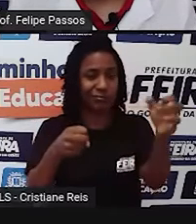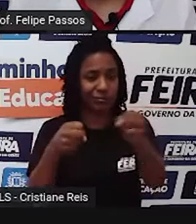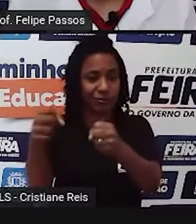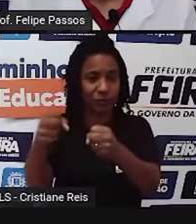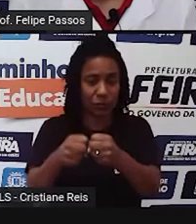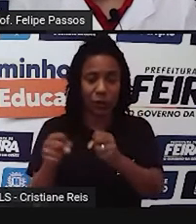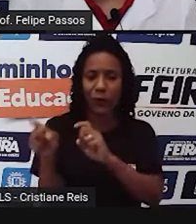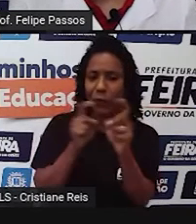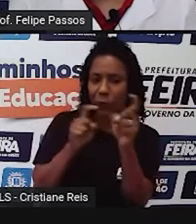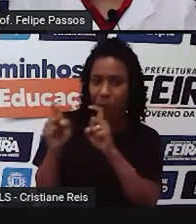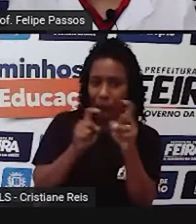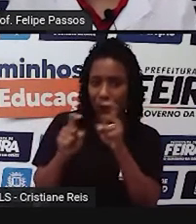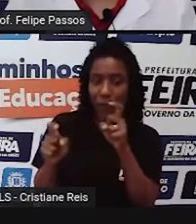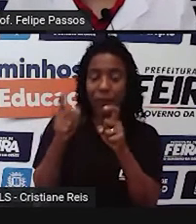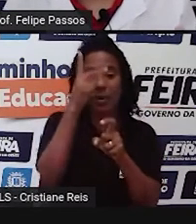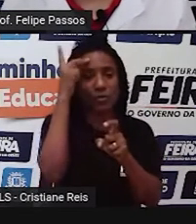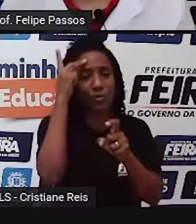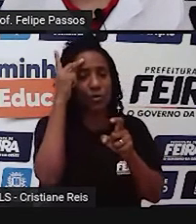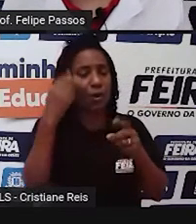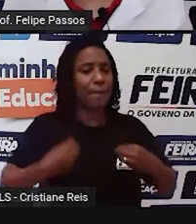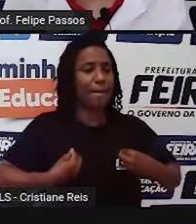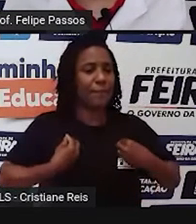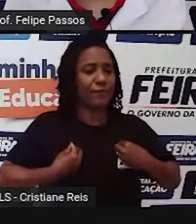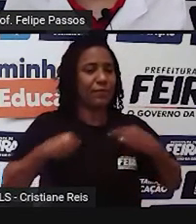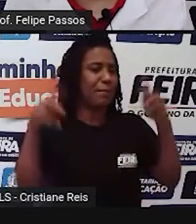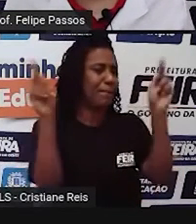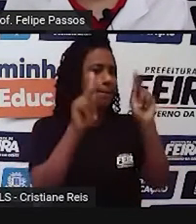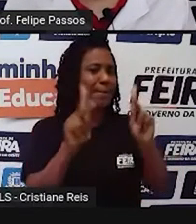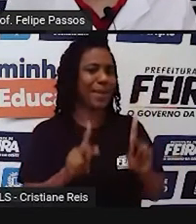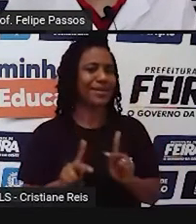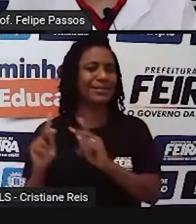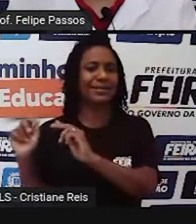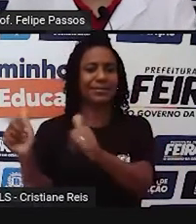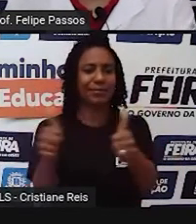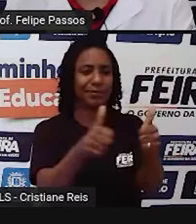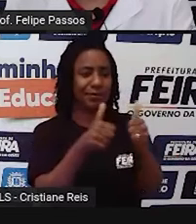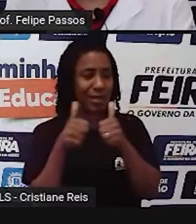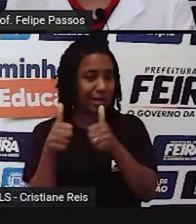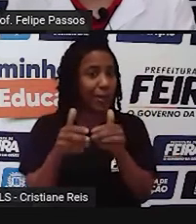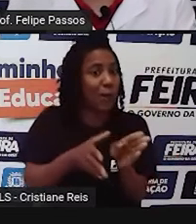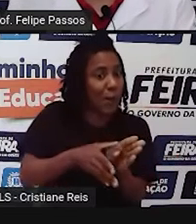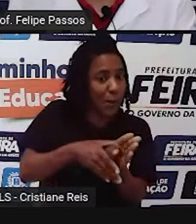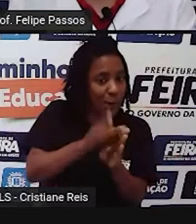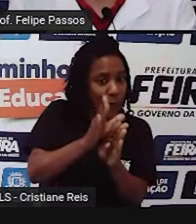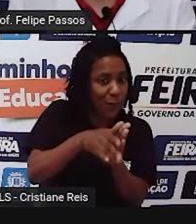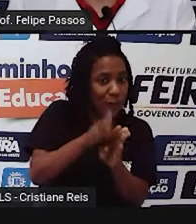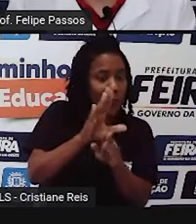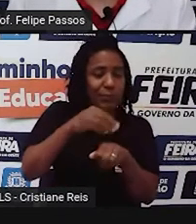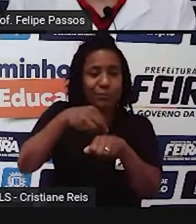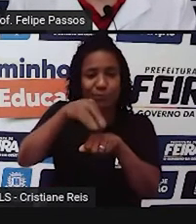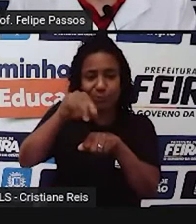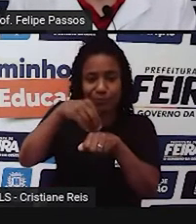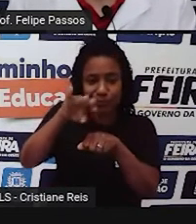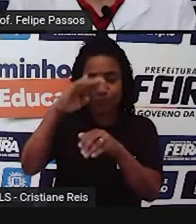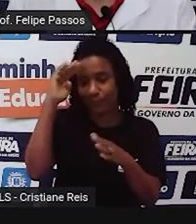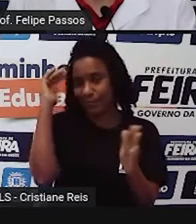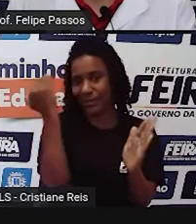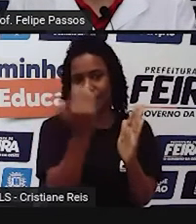dignidade, a gente tem que seguir esses conselhos aqui, ó. A gente acha que vocês, instituições,